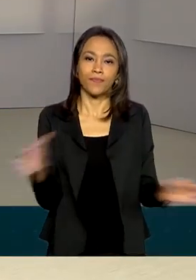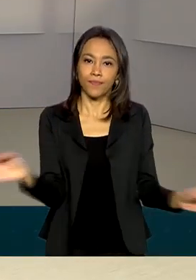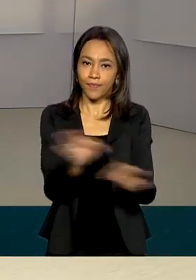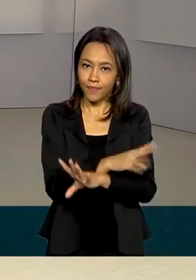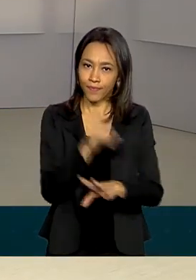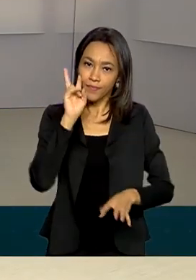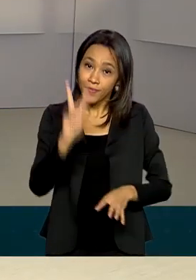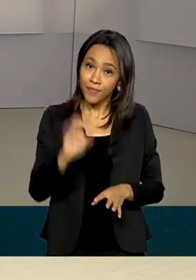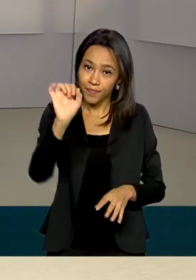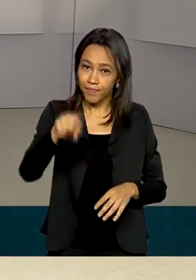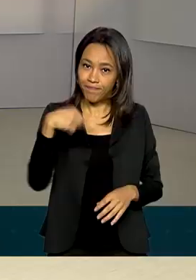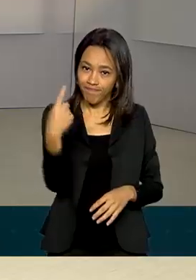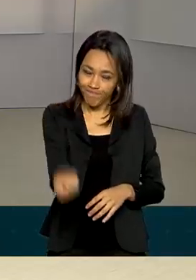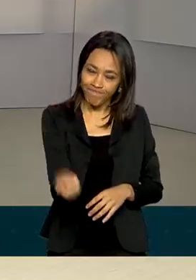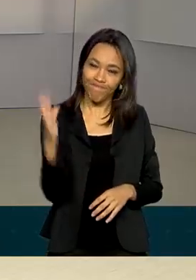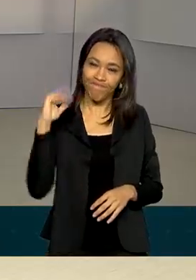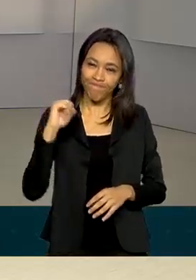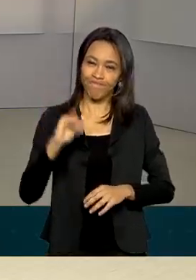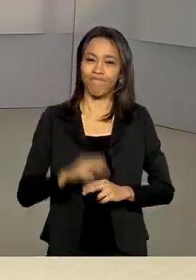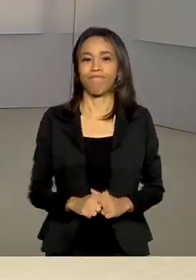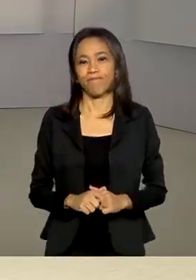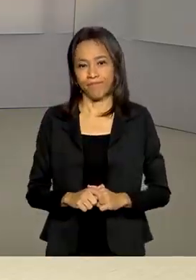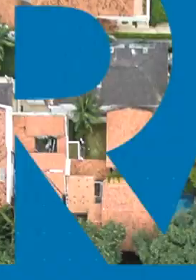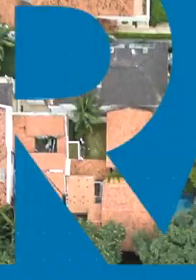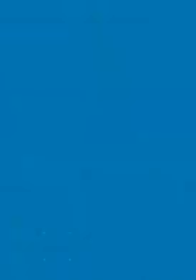aqui. Nos vemos na próxima edição. Até lá!